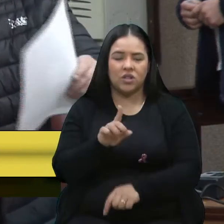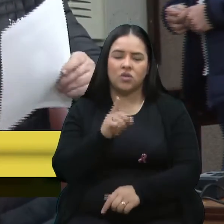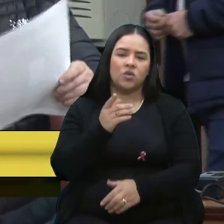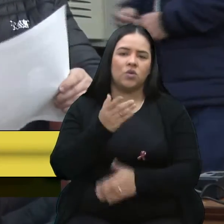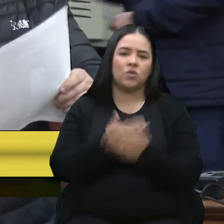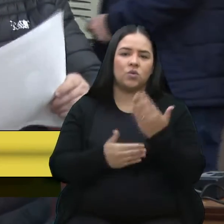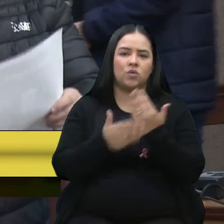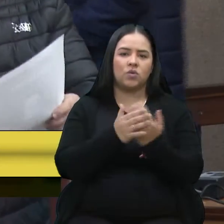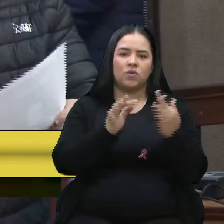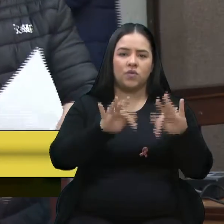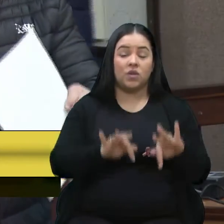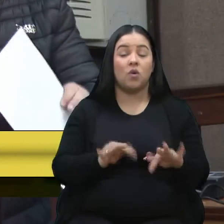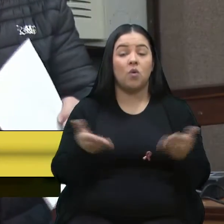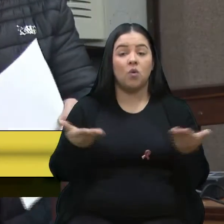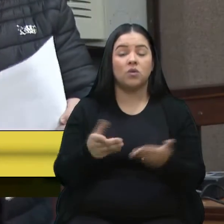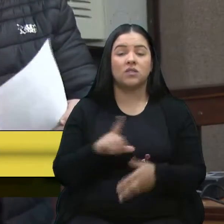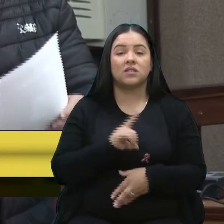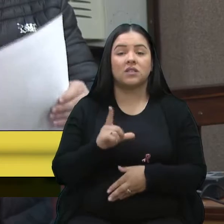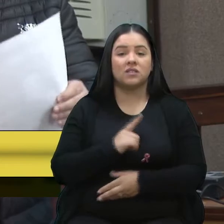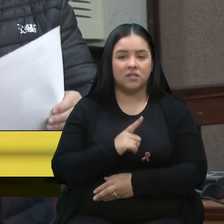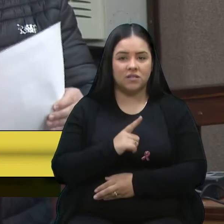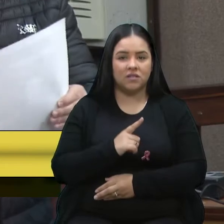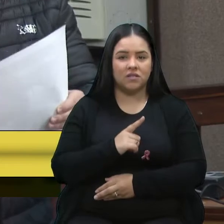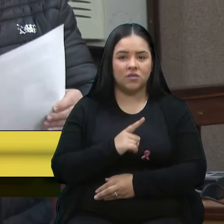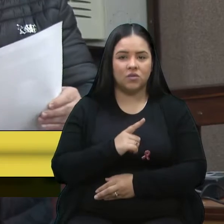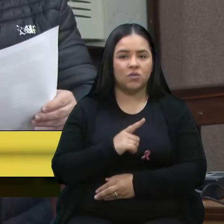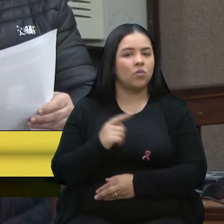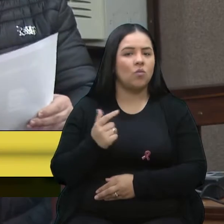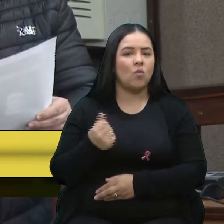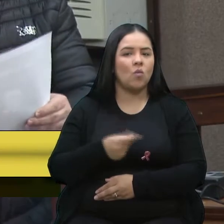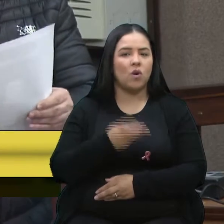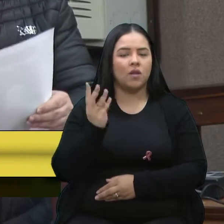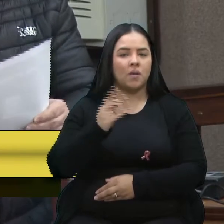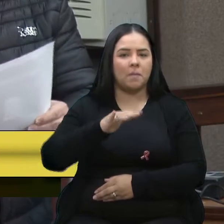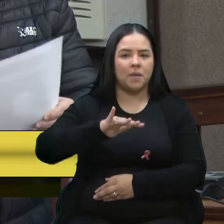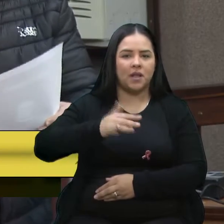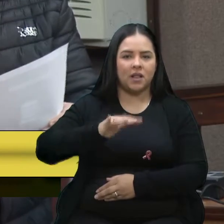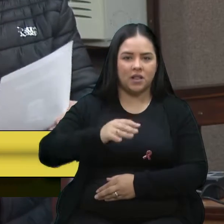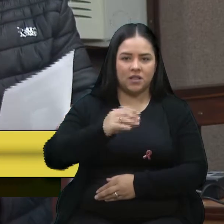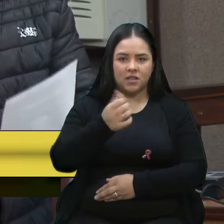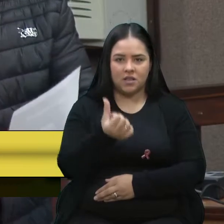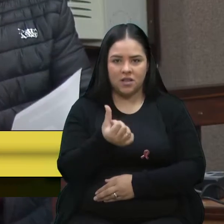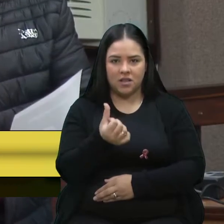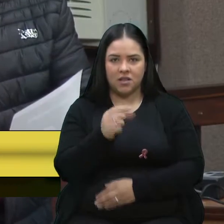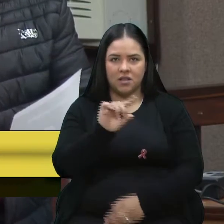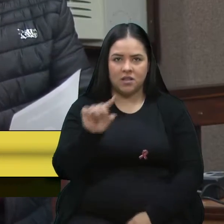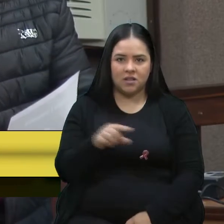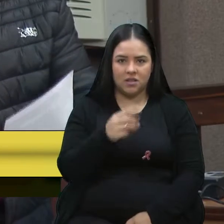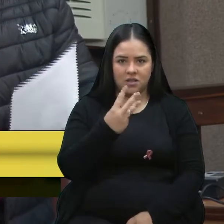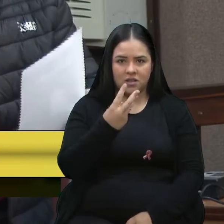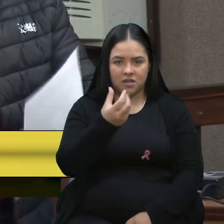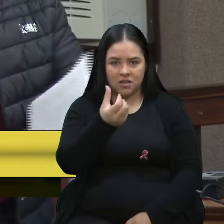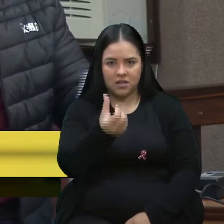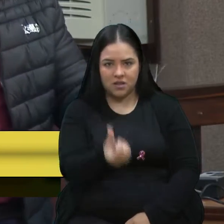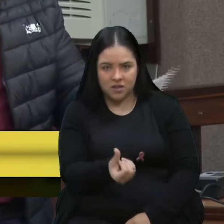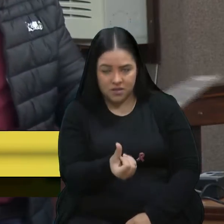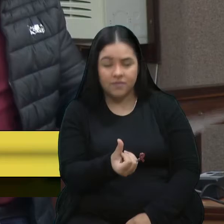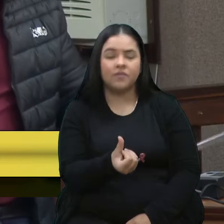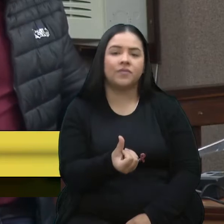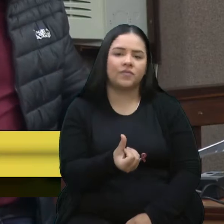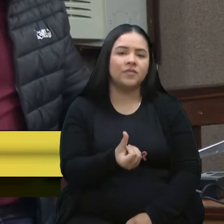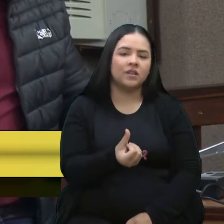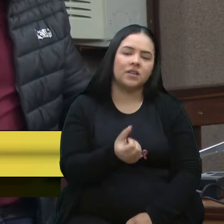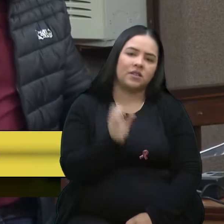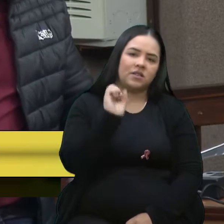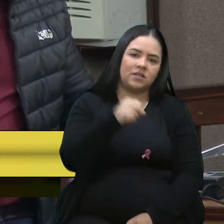Então, hoje é cobrado em cima do valor médio, que é de R$,36. Obviamente que isso é